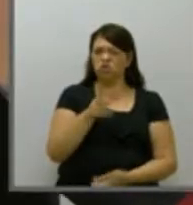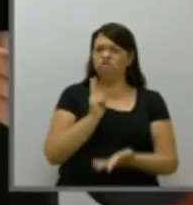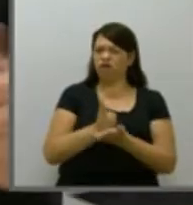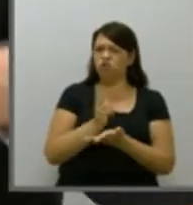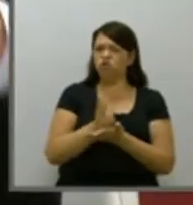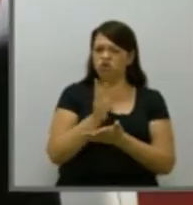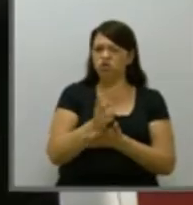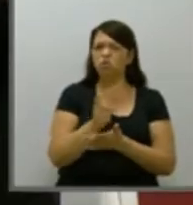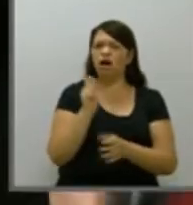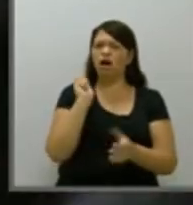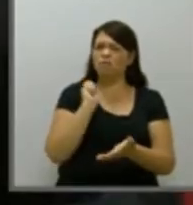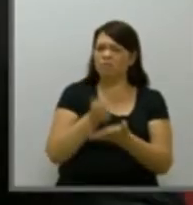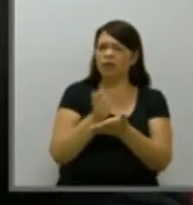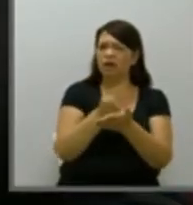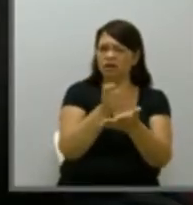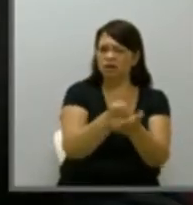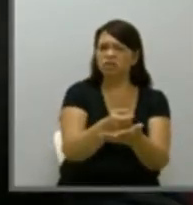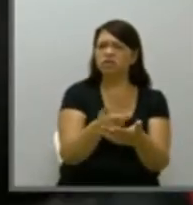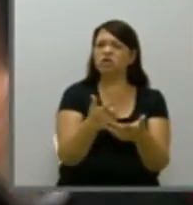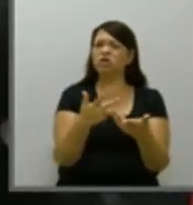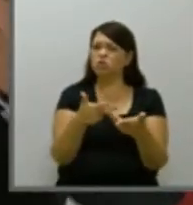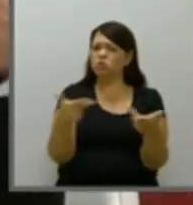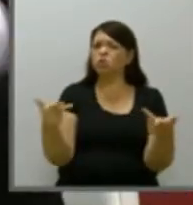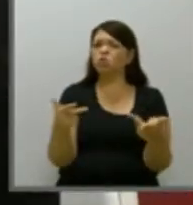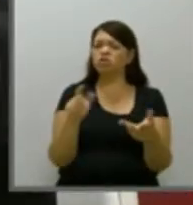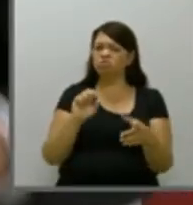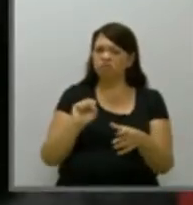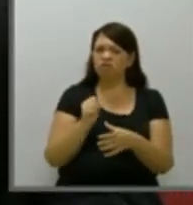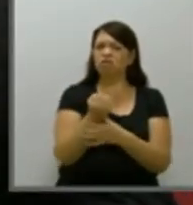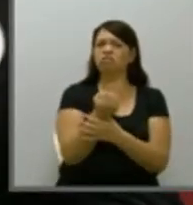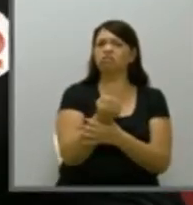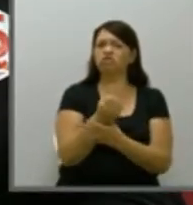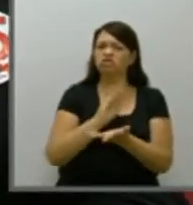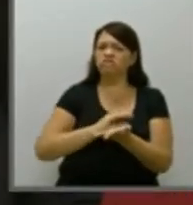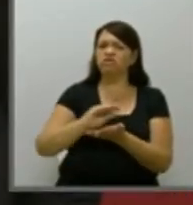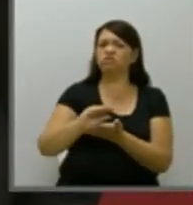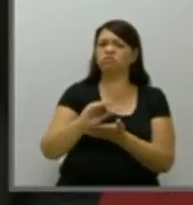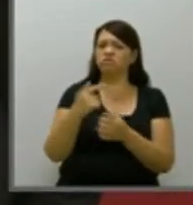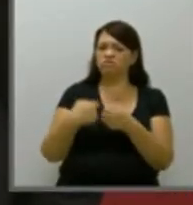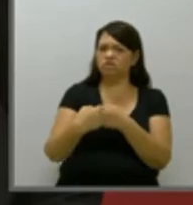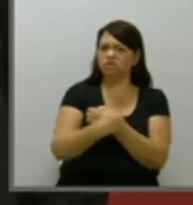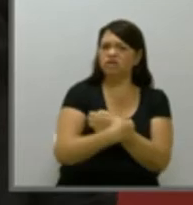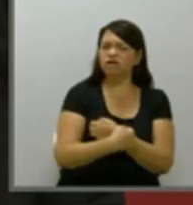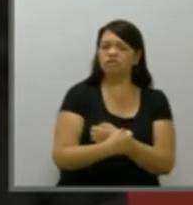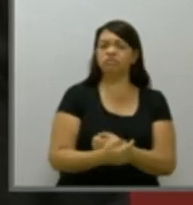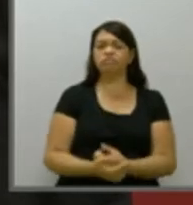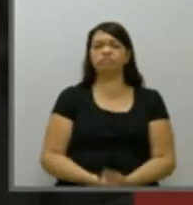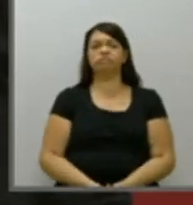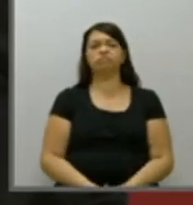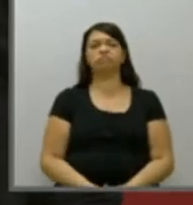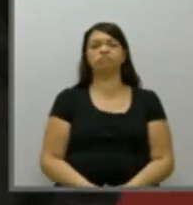estas obrigações e os pagamentos para poder garantir investimentos para a cidade? Bem,